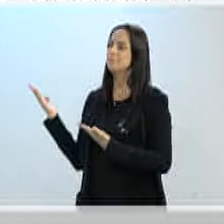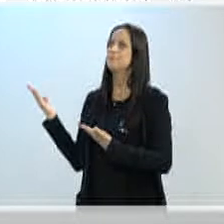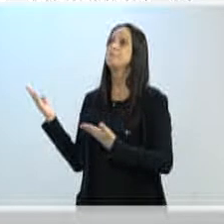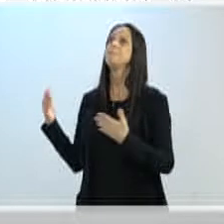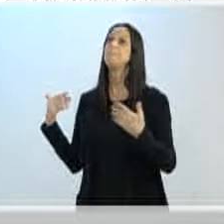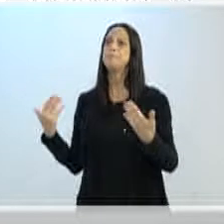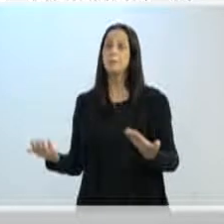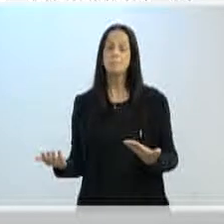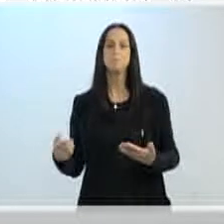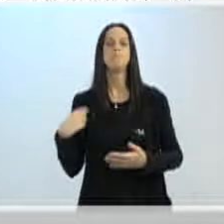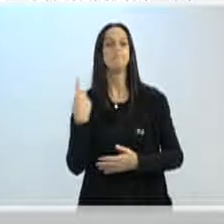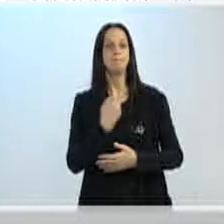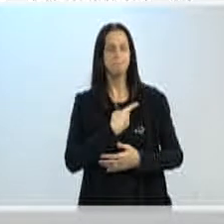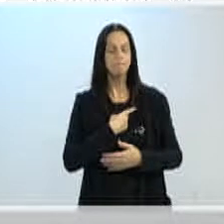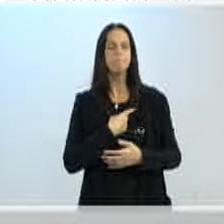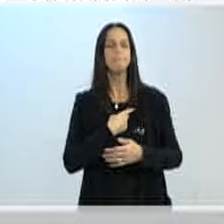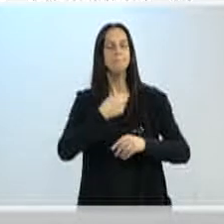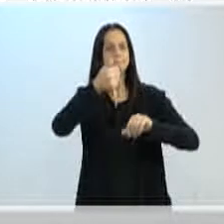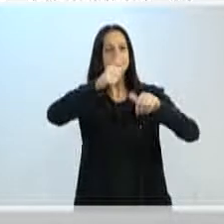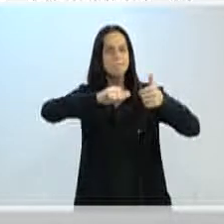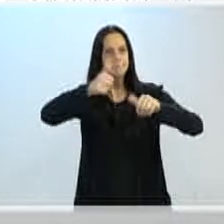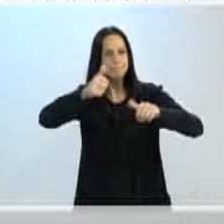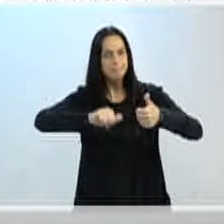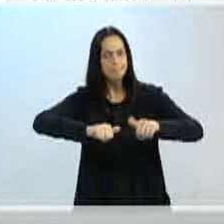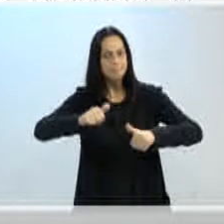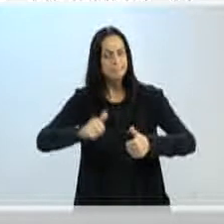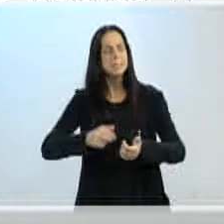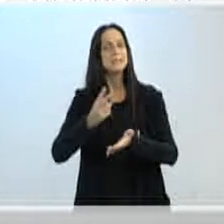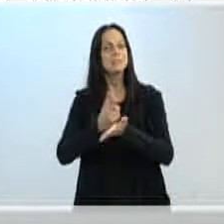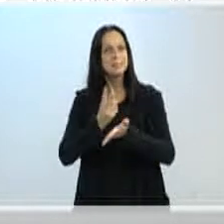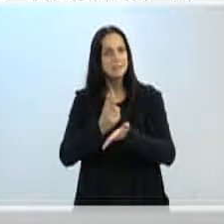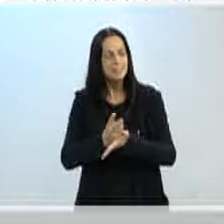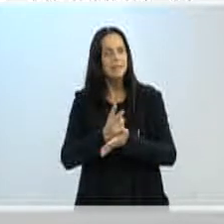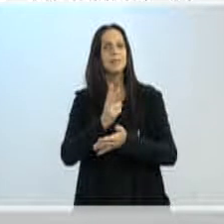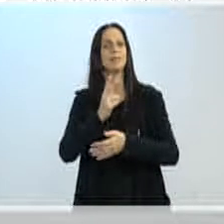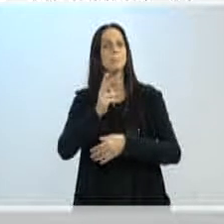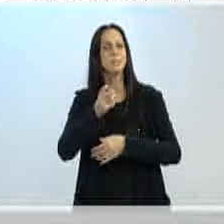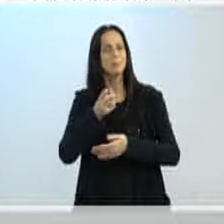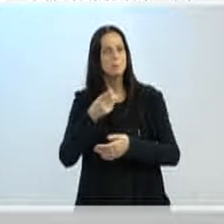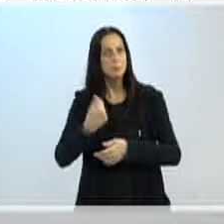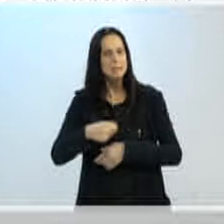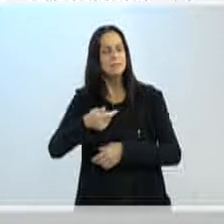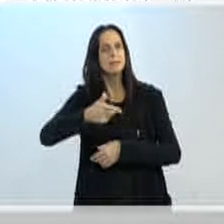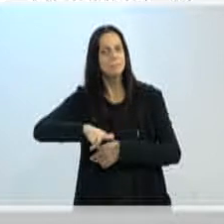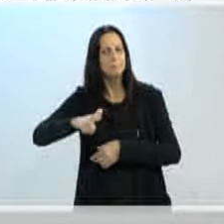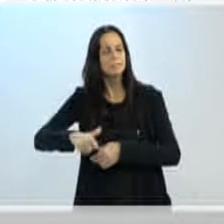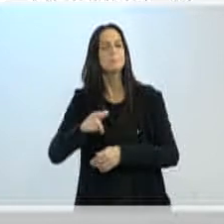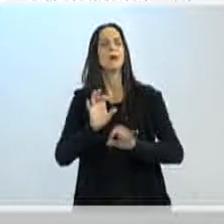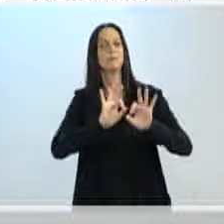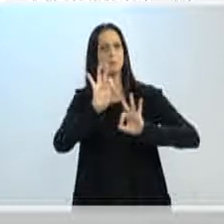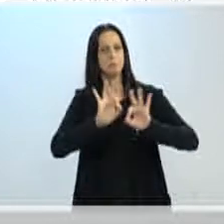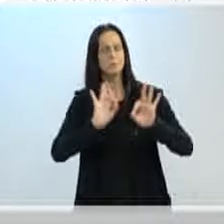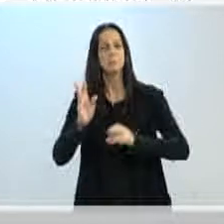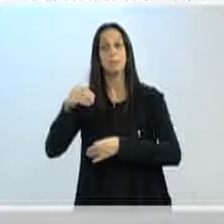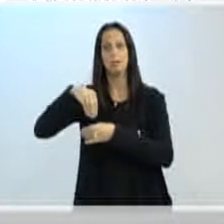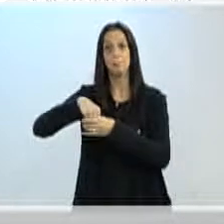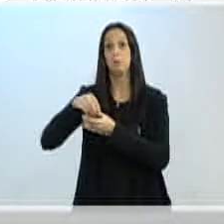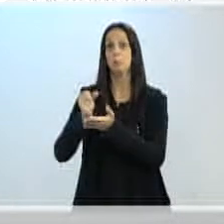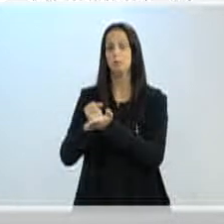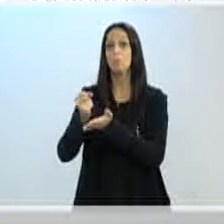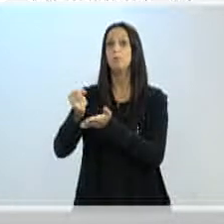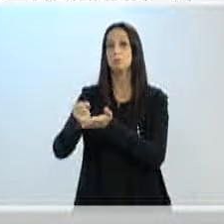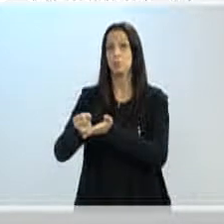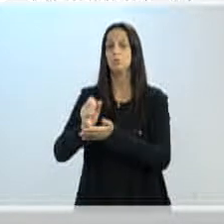Essa revisão, que a gente chama de revisão periódica, ela está prevista dentro do contrato de concessão.